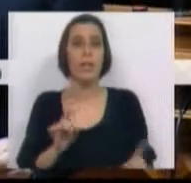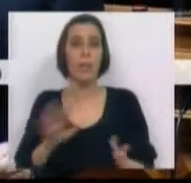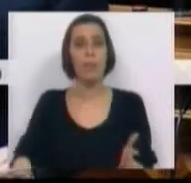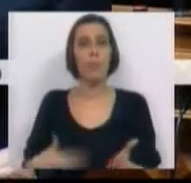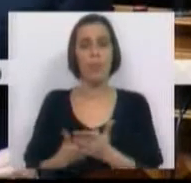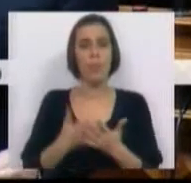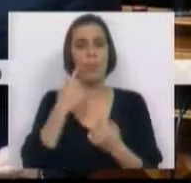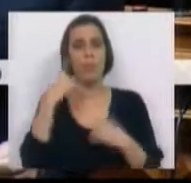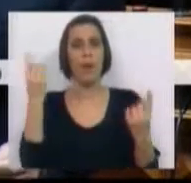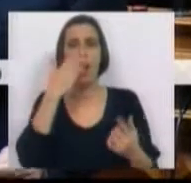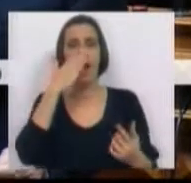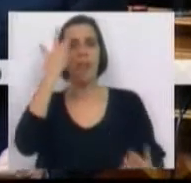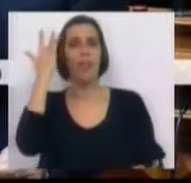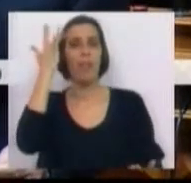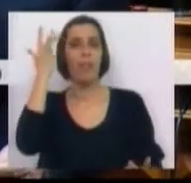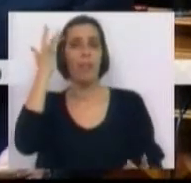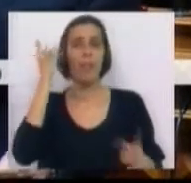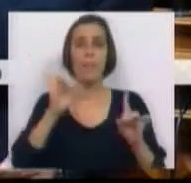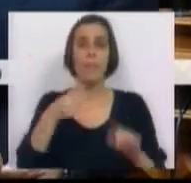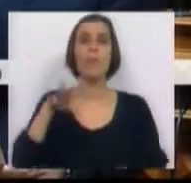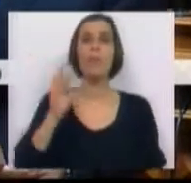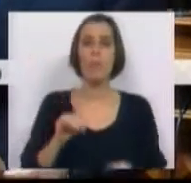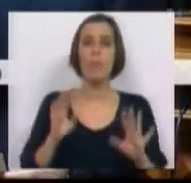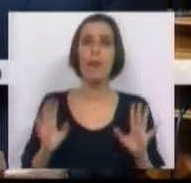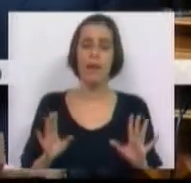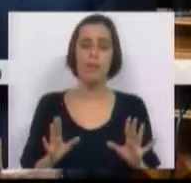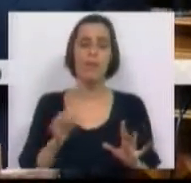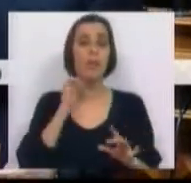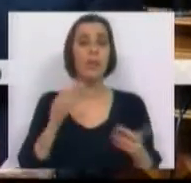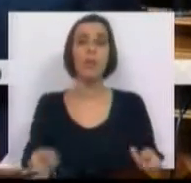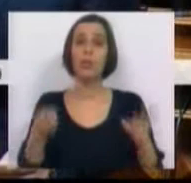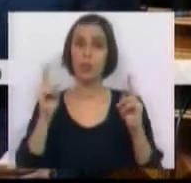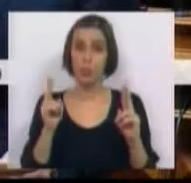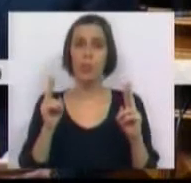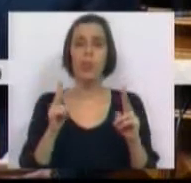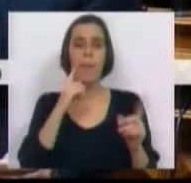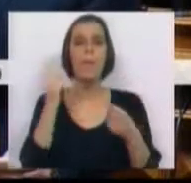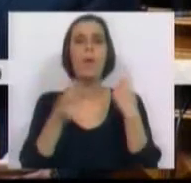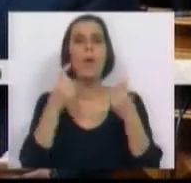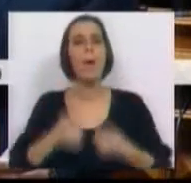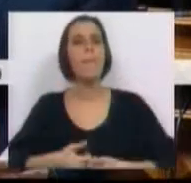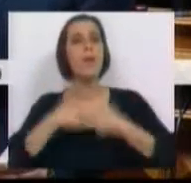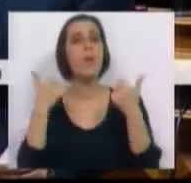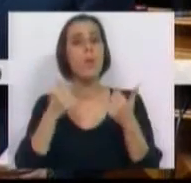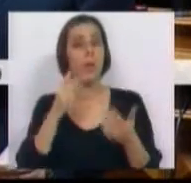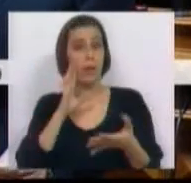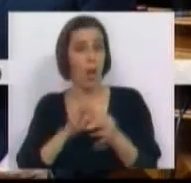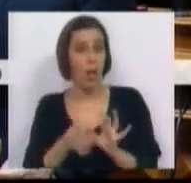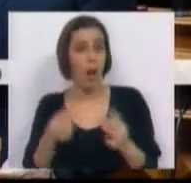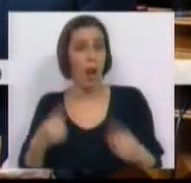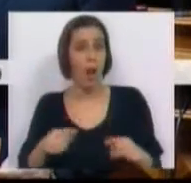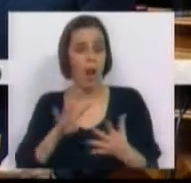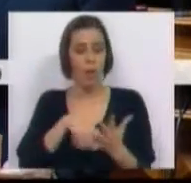propostas imediatistas aparentemente fáceis, o Partido Socialista está disponível para procurar a melhoria que se justifique